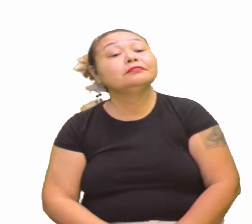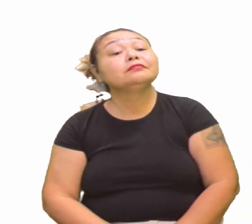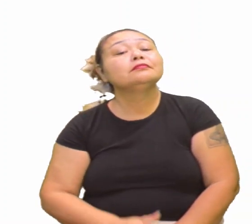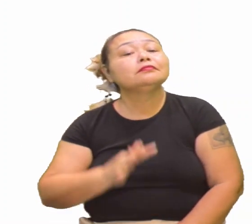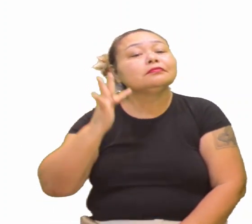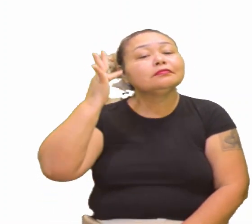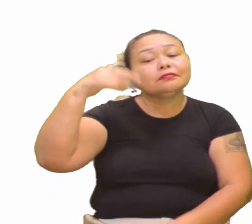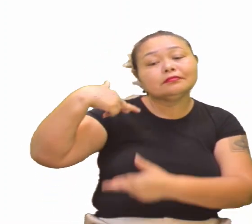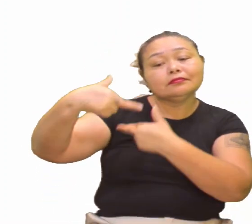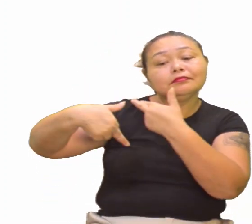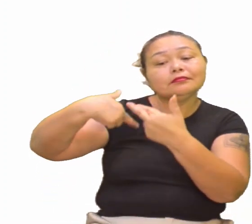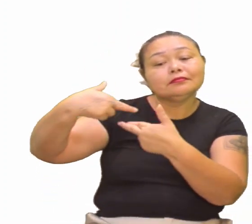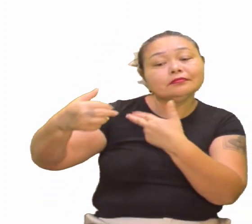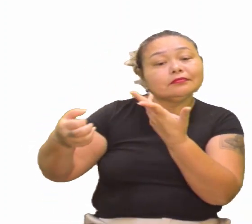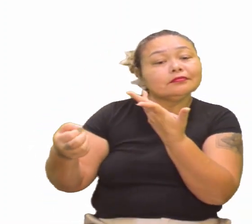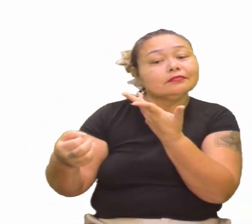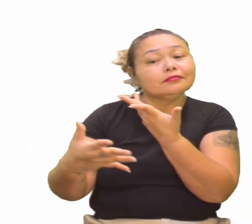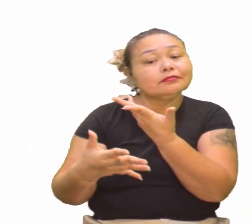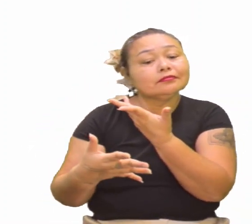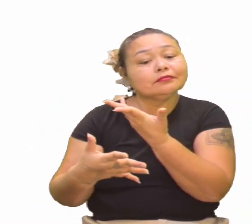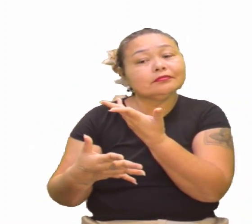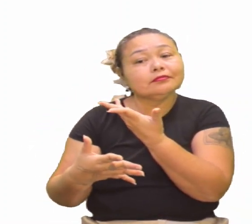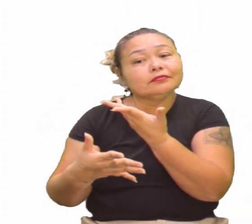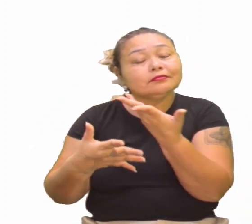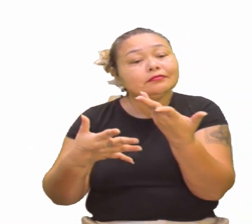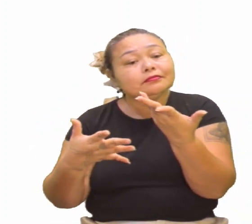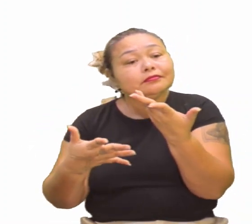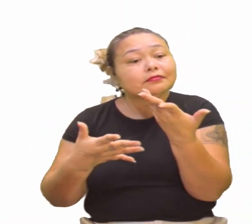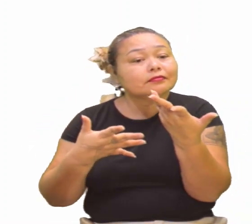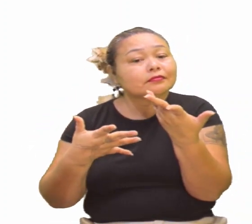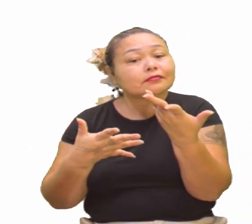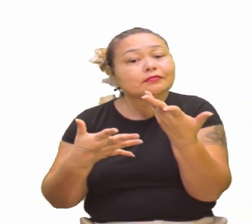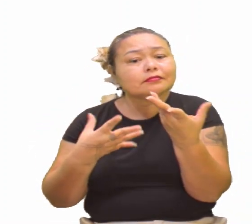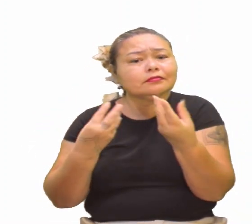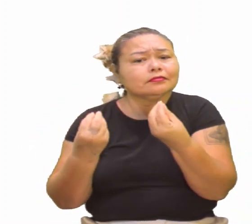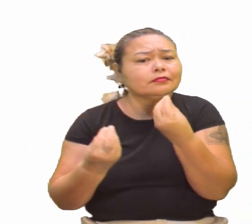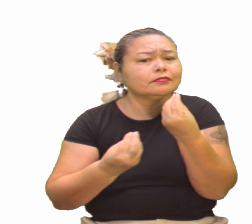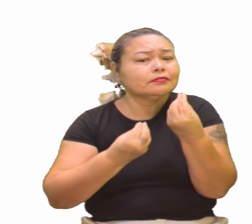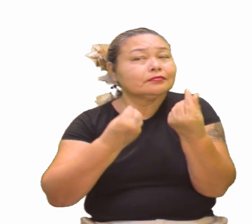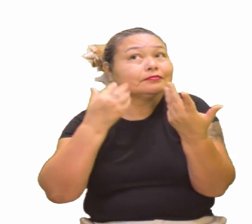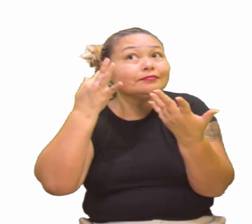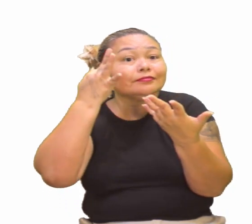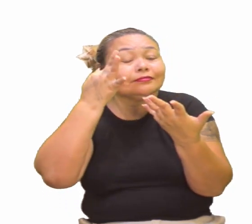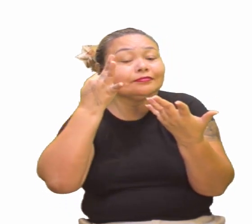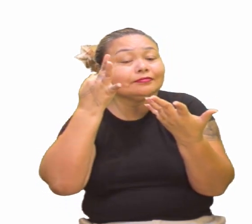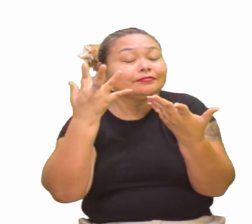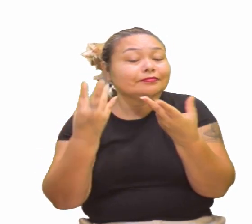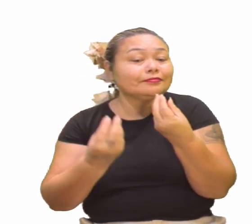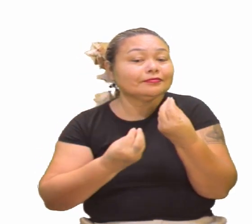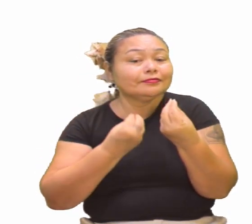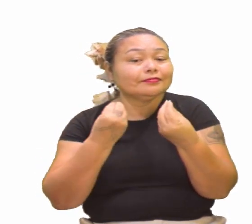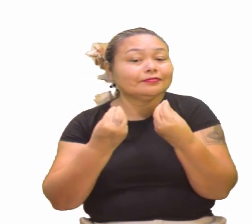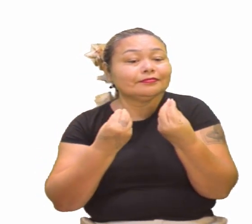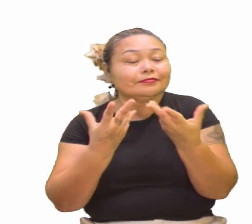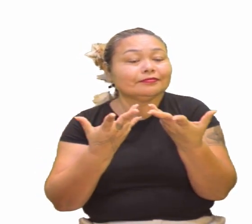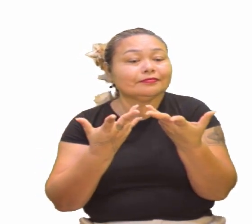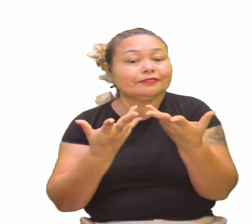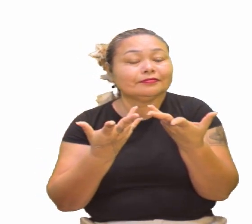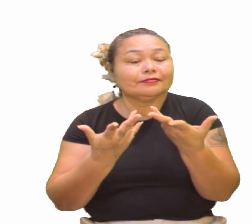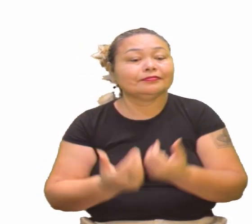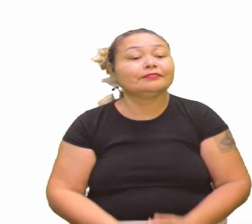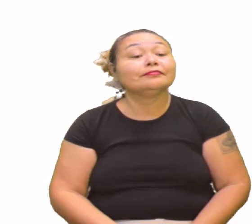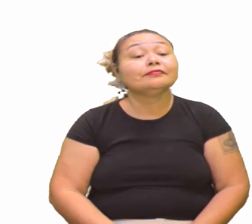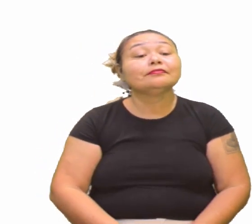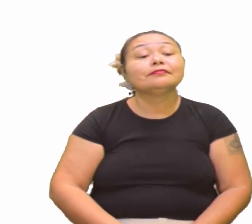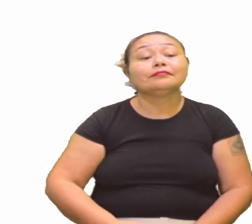A filosofia renascentista, ela é um novo jeito de filosofar, uma nova forma de ver o mundo.